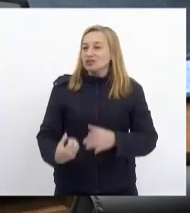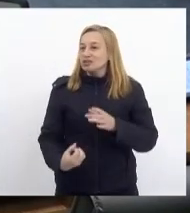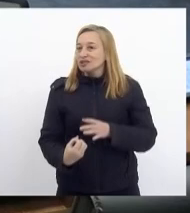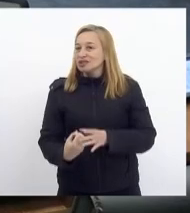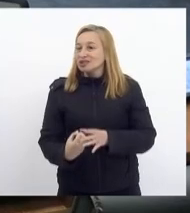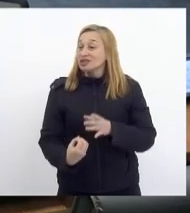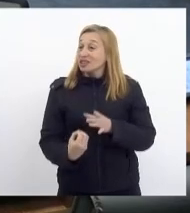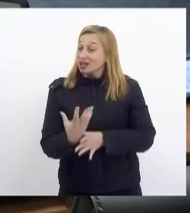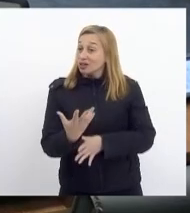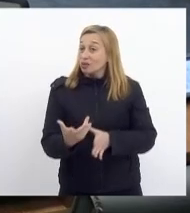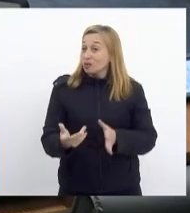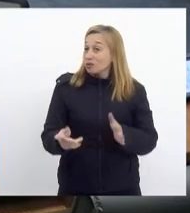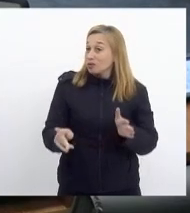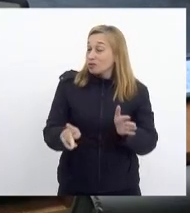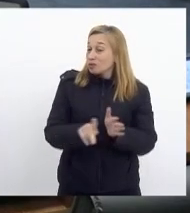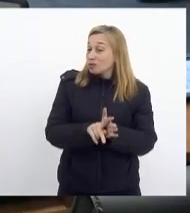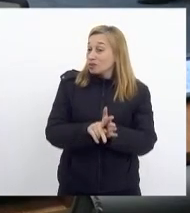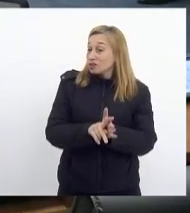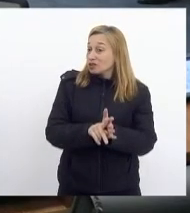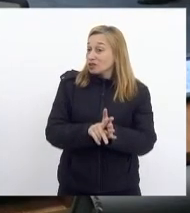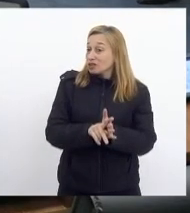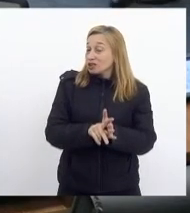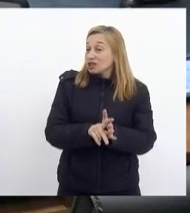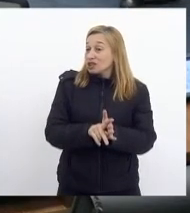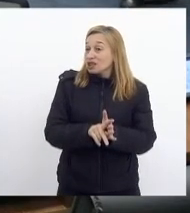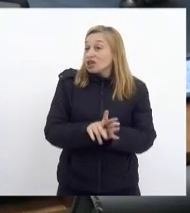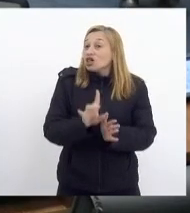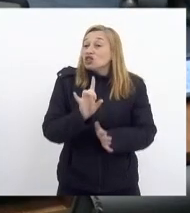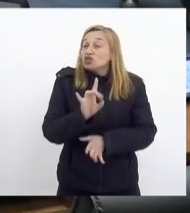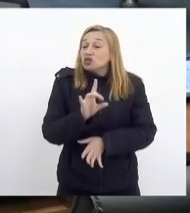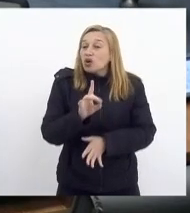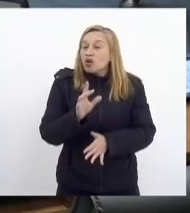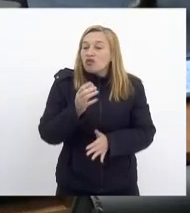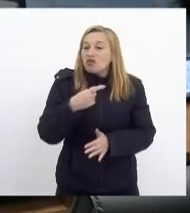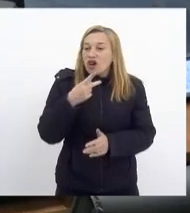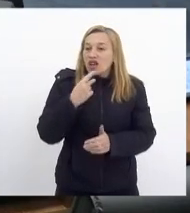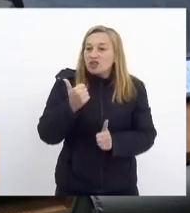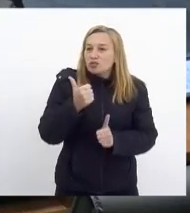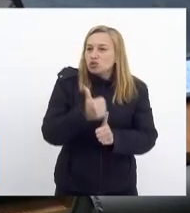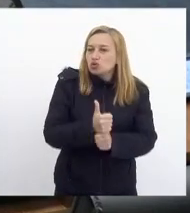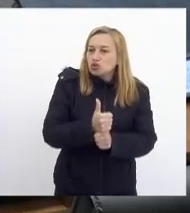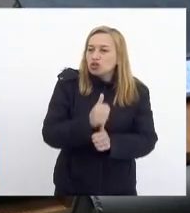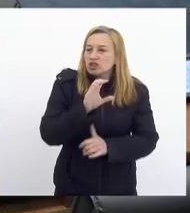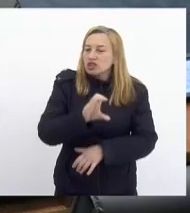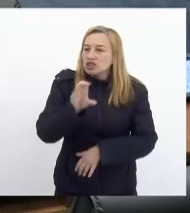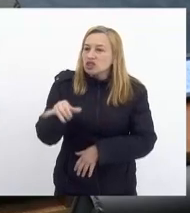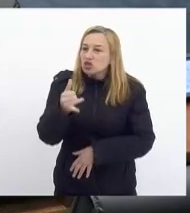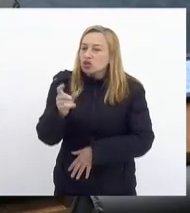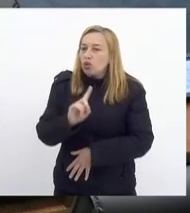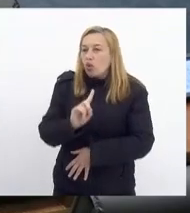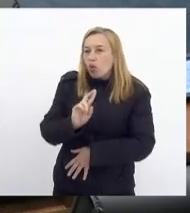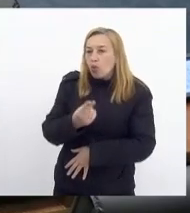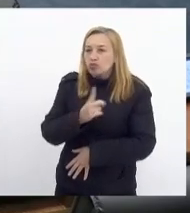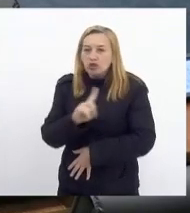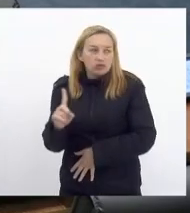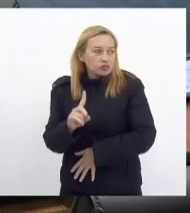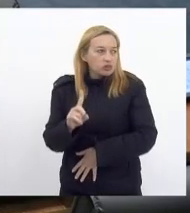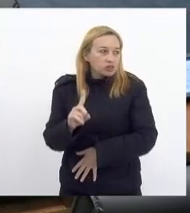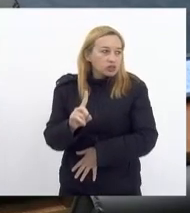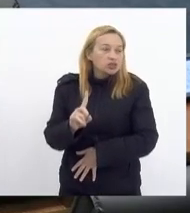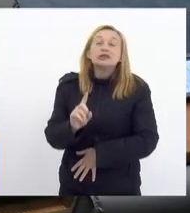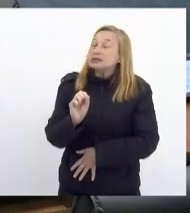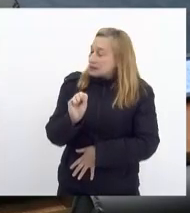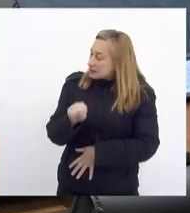mas o parecer é sobre o substitutivo da CCJ ou não? É sobre o